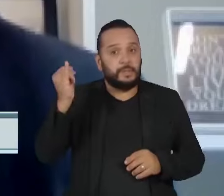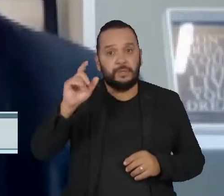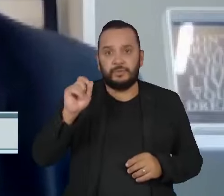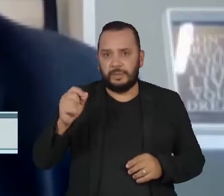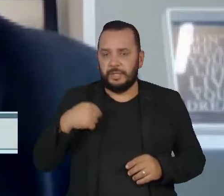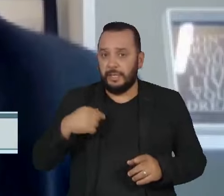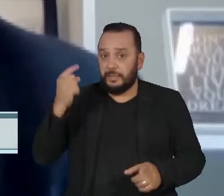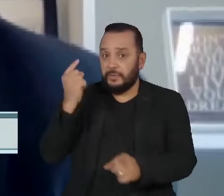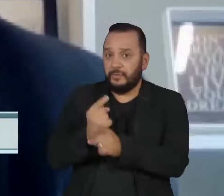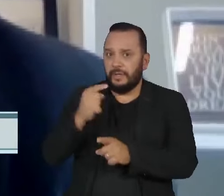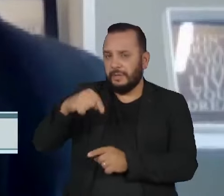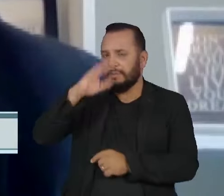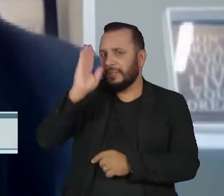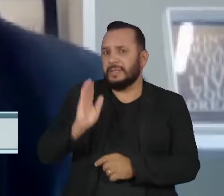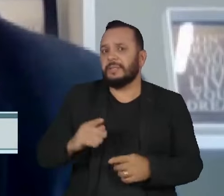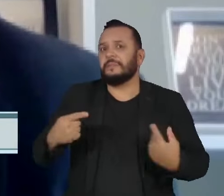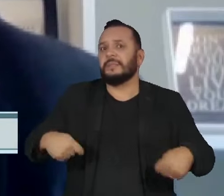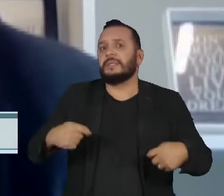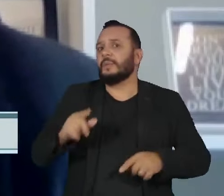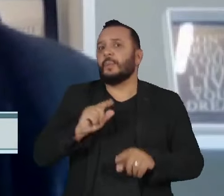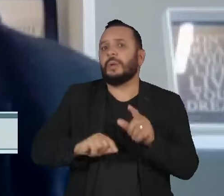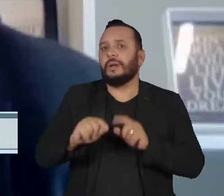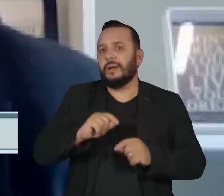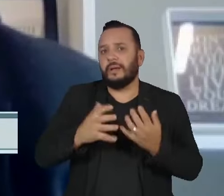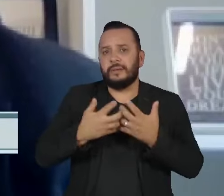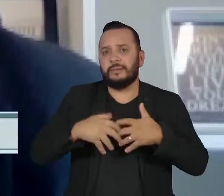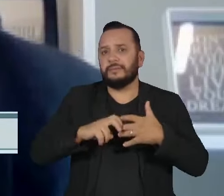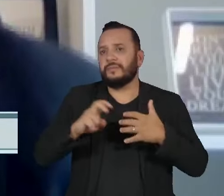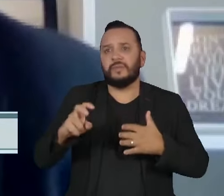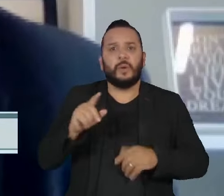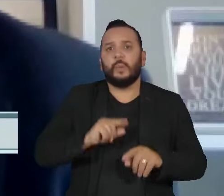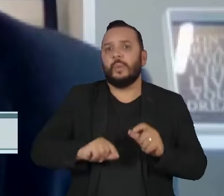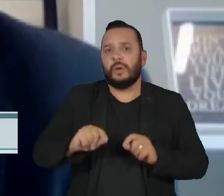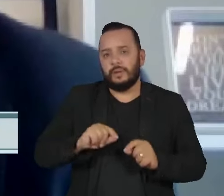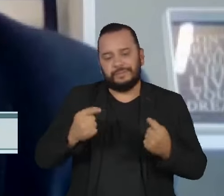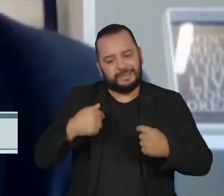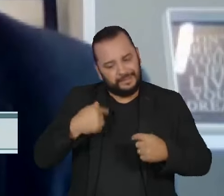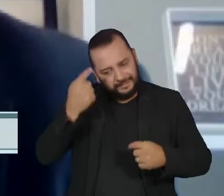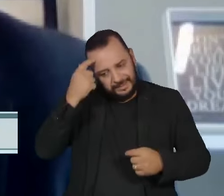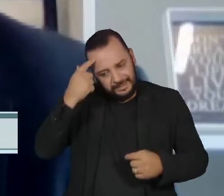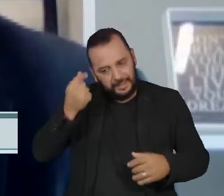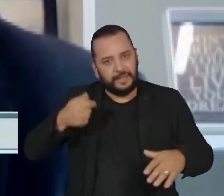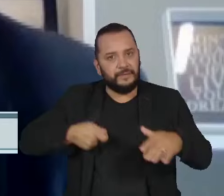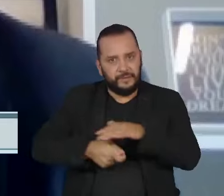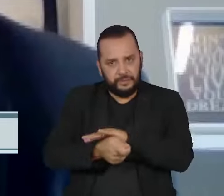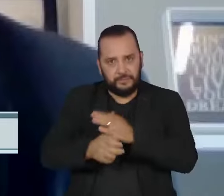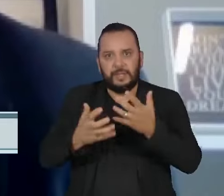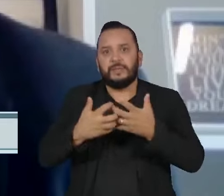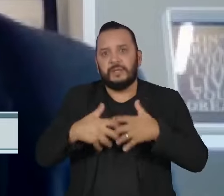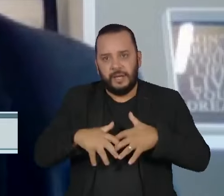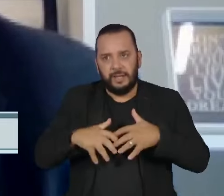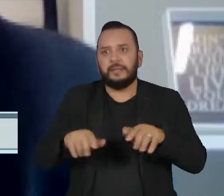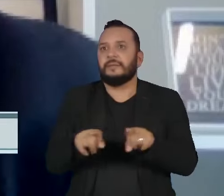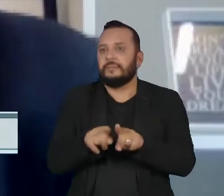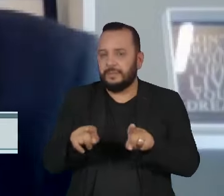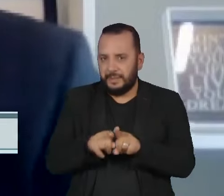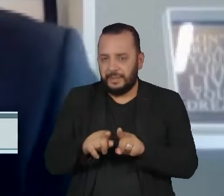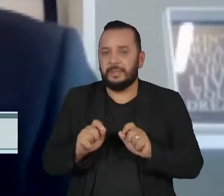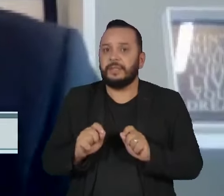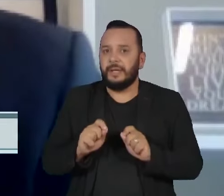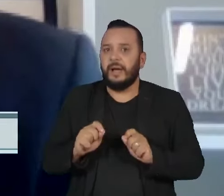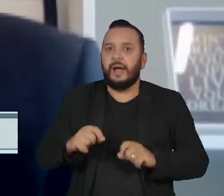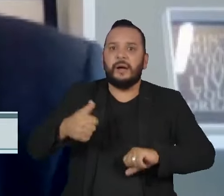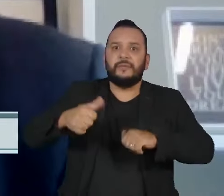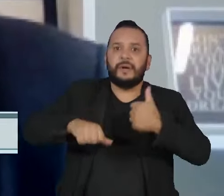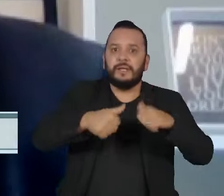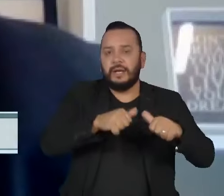para o Brasil em termos de inteligência artificial. Eu acho que a gente precisa pensar mais em investimento de ar e avaliar muito bem aquilo que a